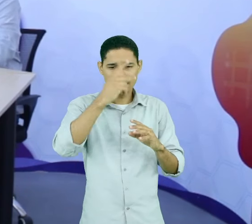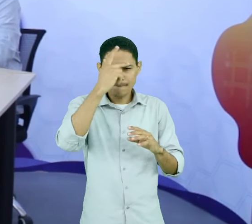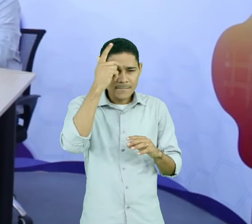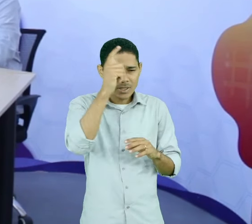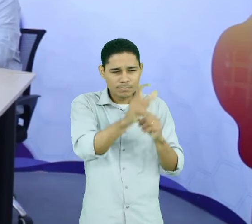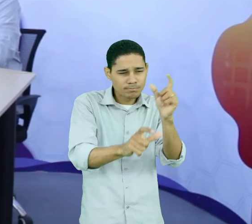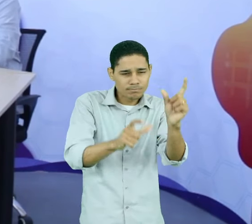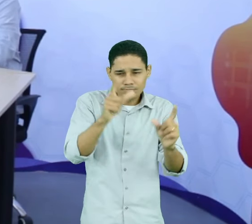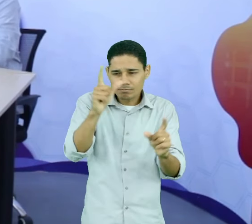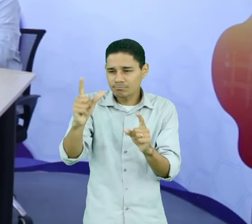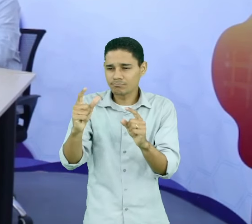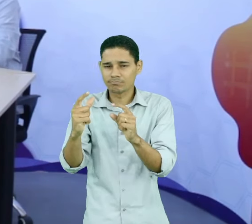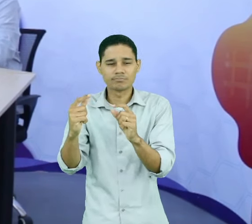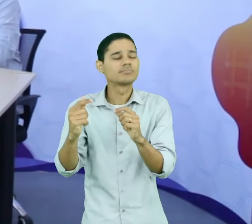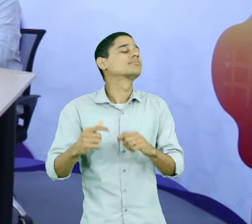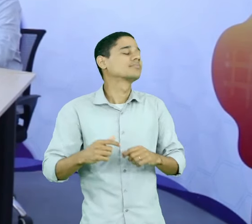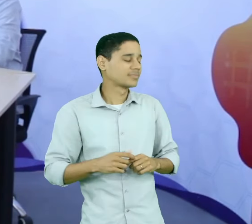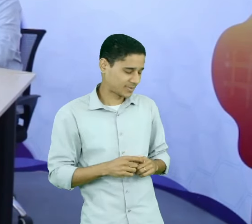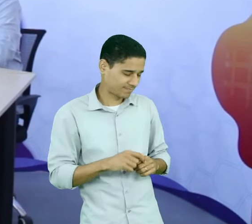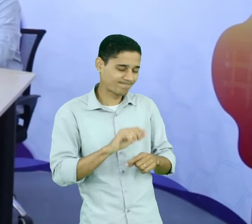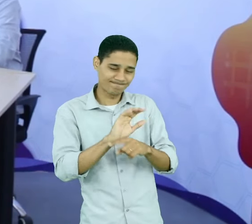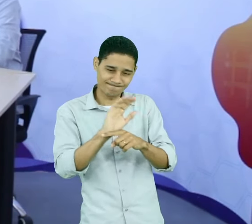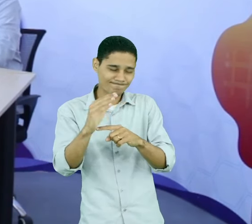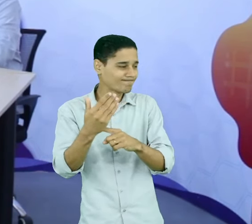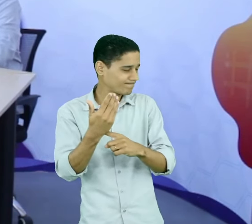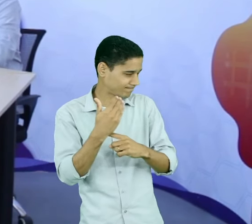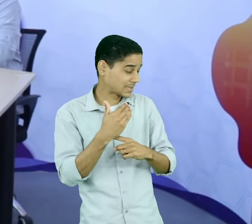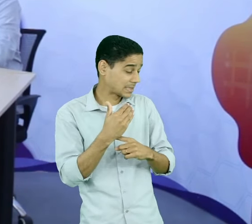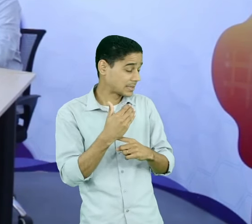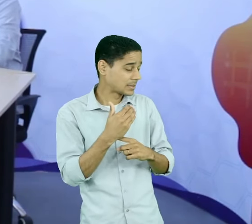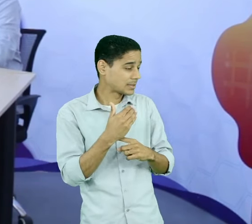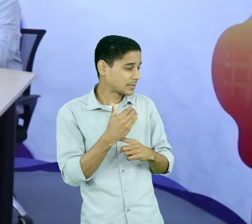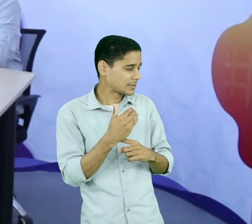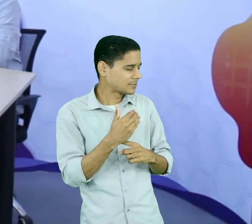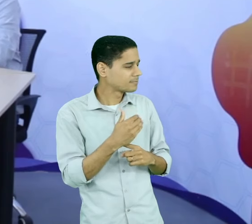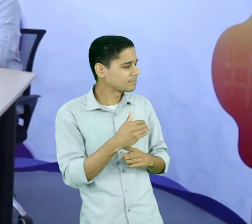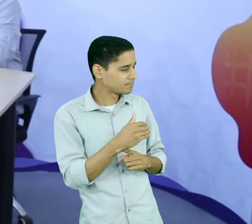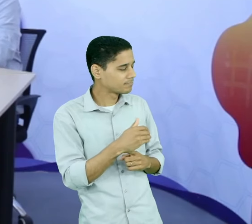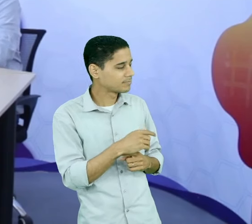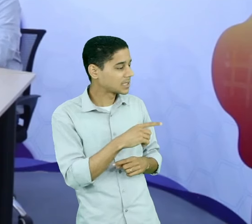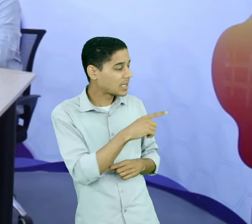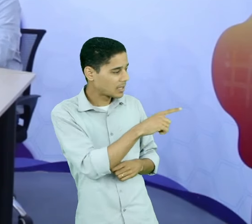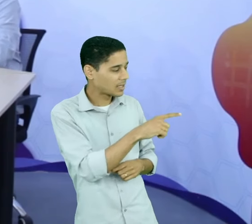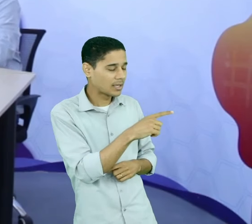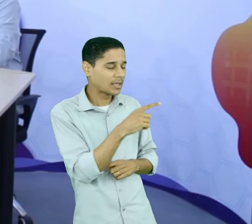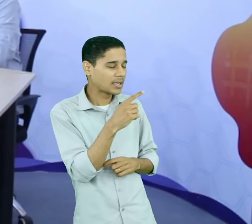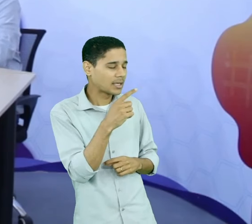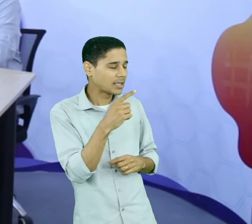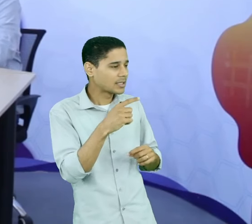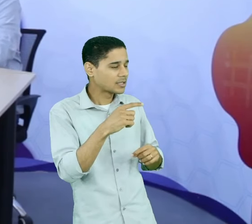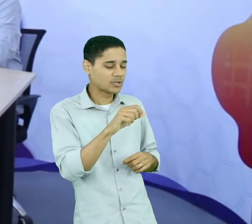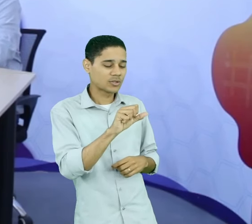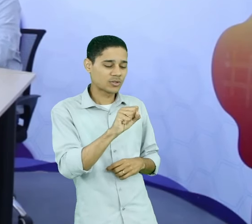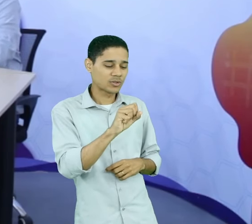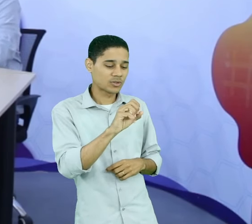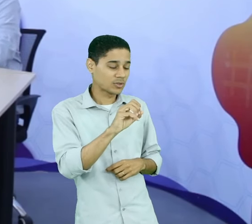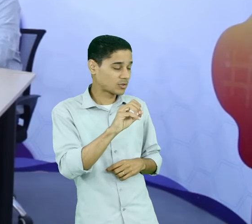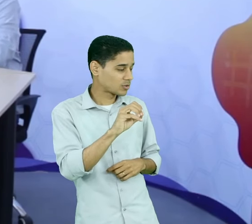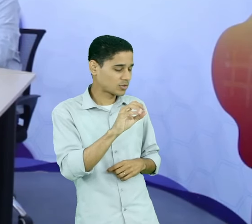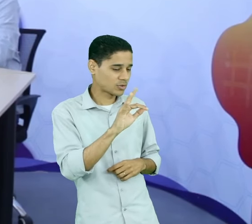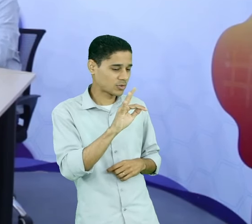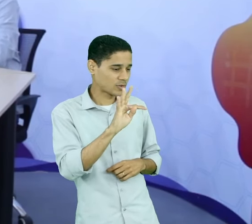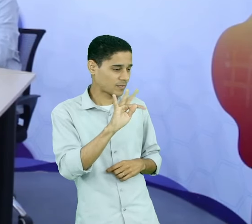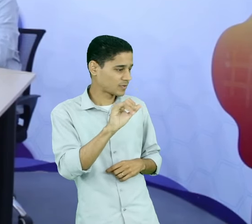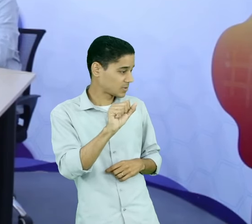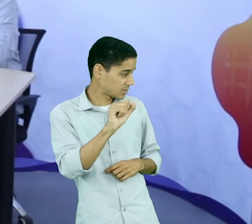as soft skills, né? Perfeito, perfeito, professora Rose. Que são as soft skills. Isso é o diferencial.